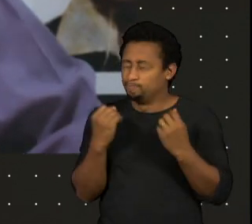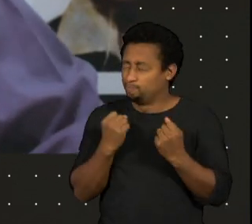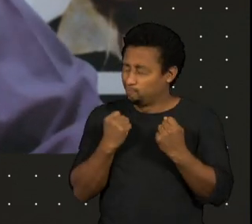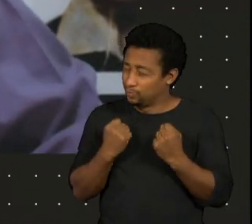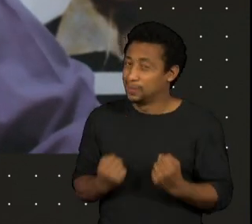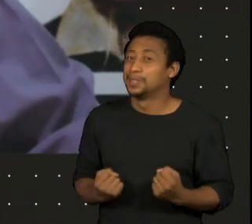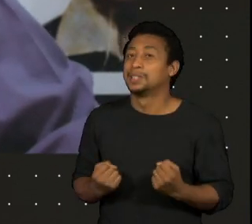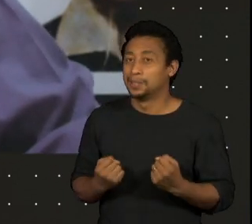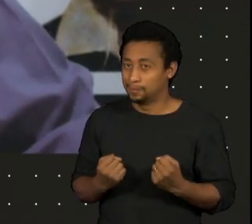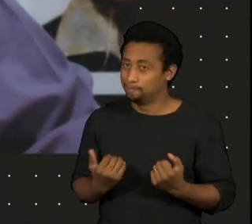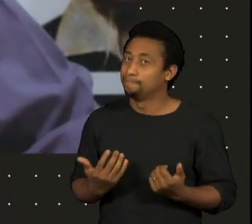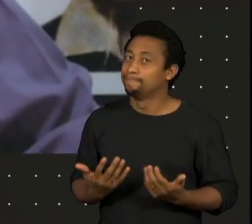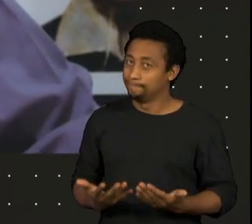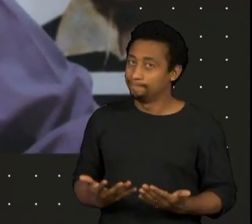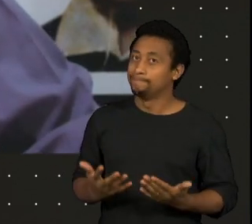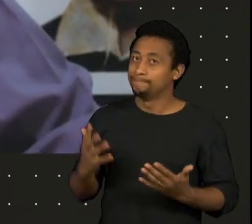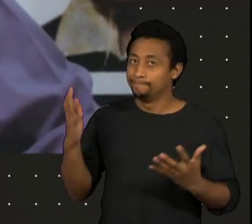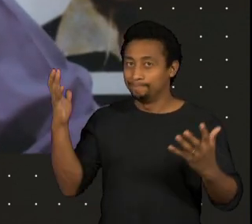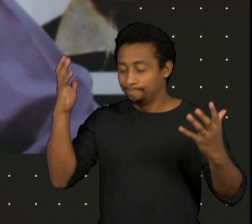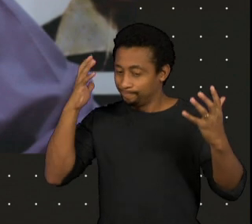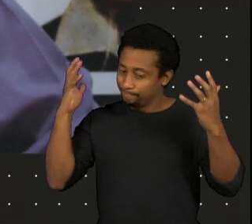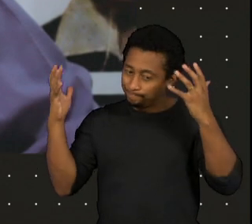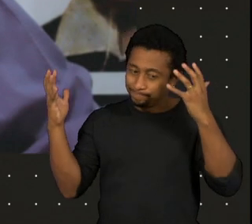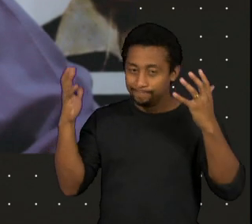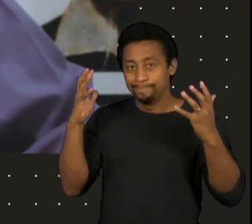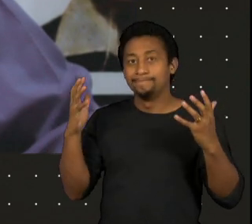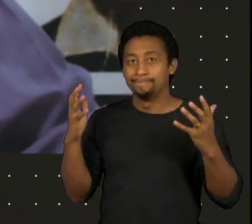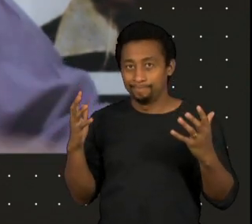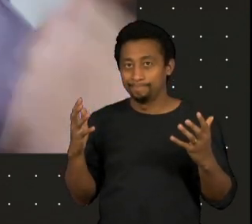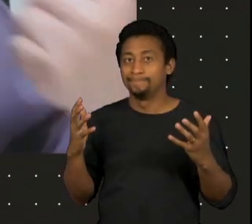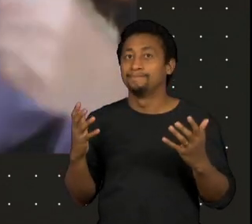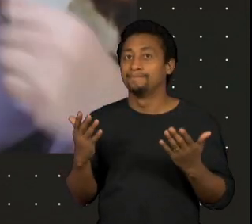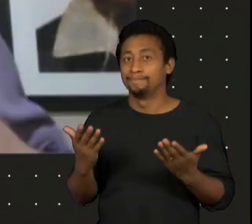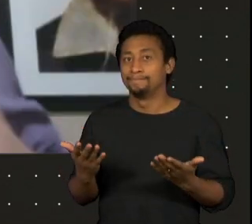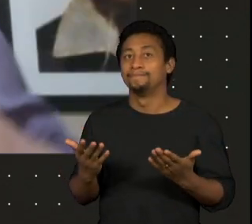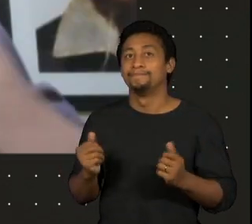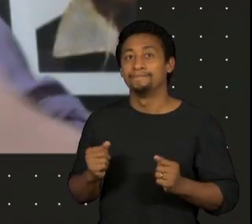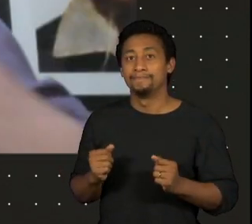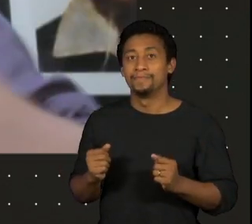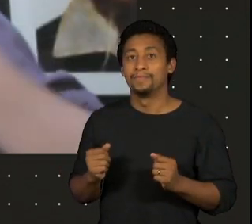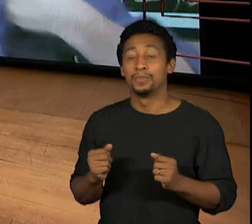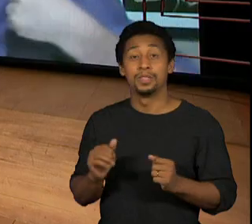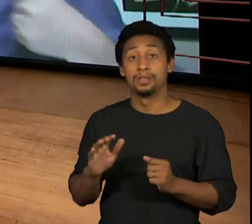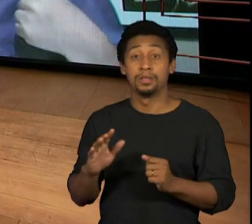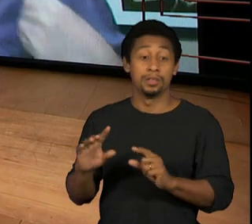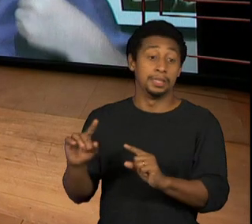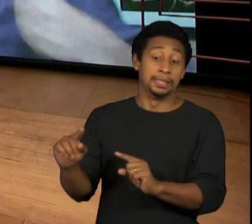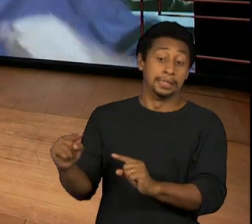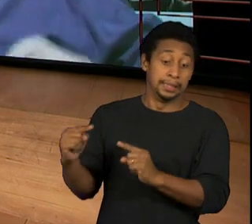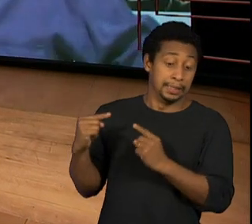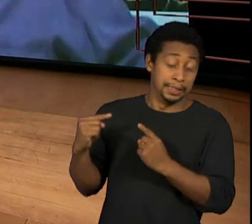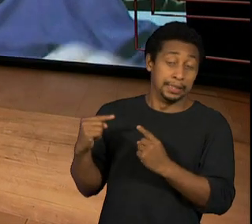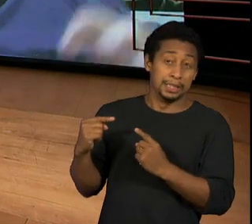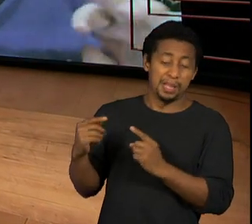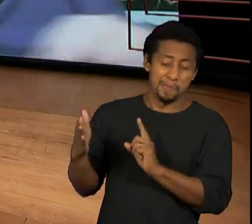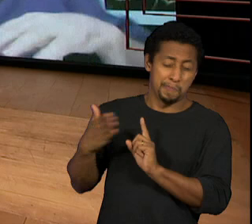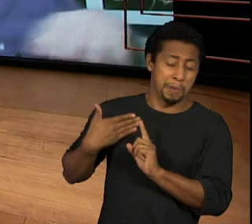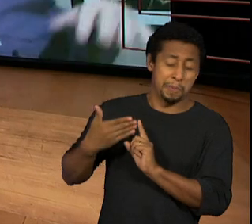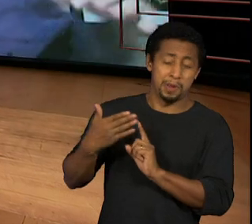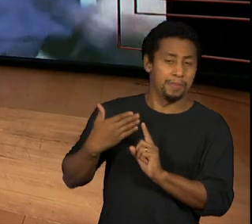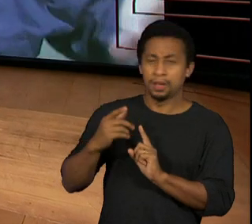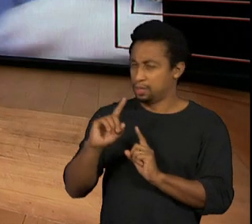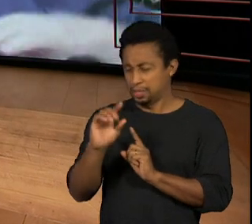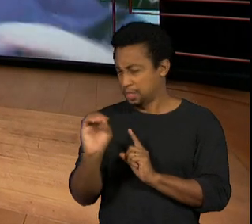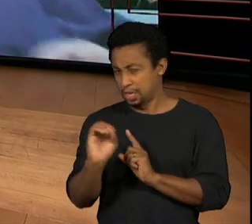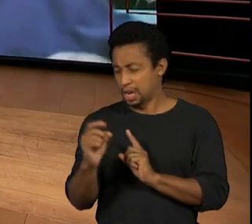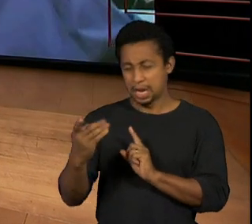fui atacado fisicamente de uma forma violenta, tomava